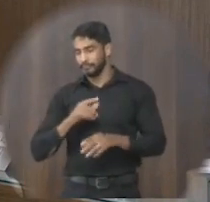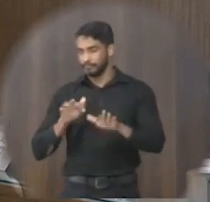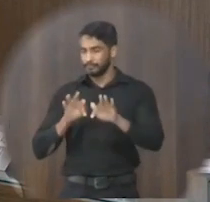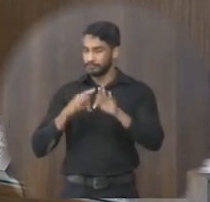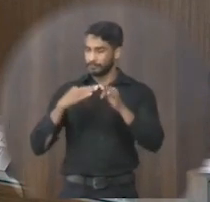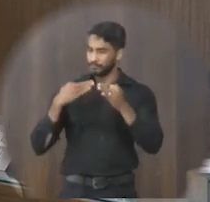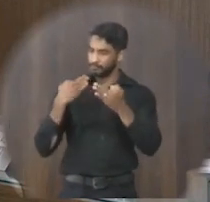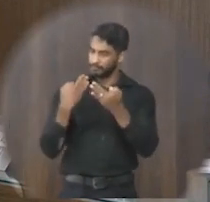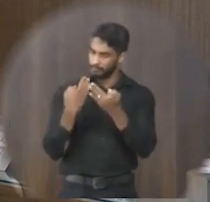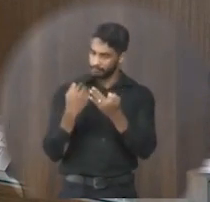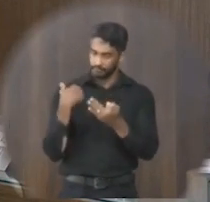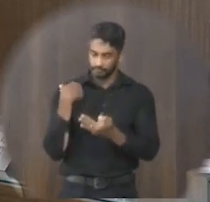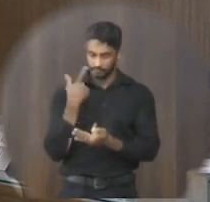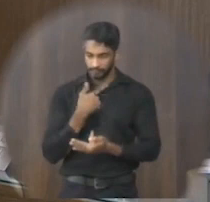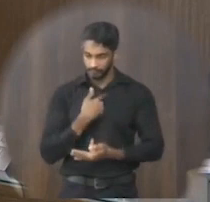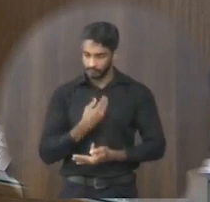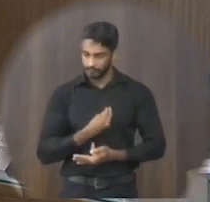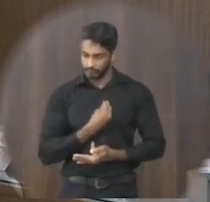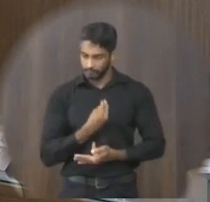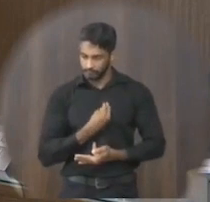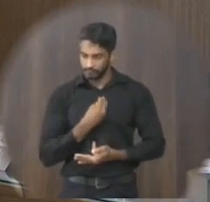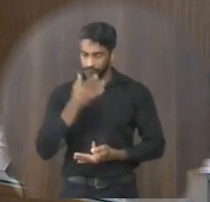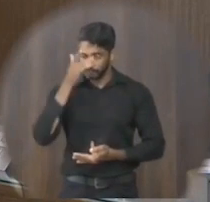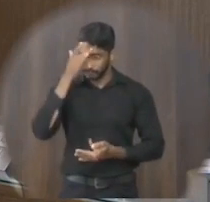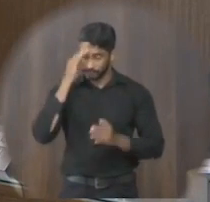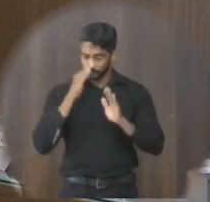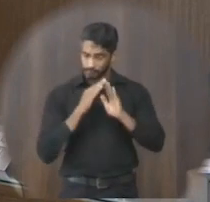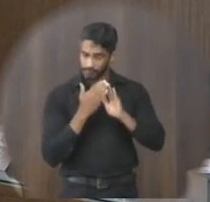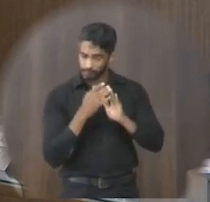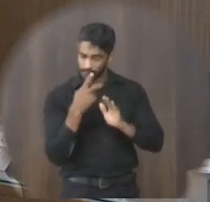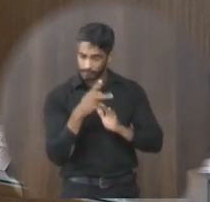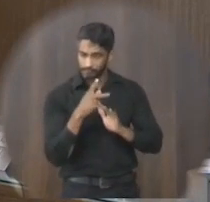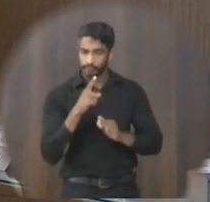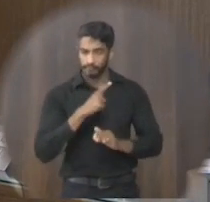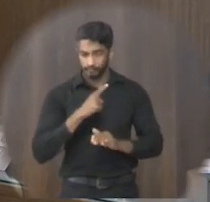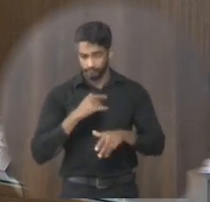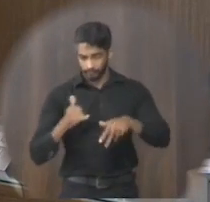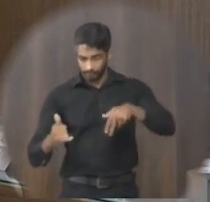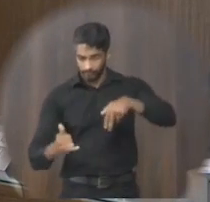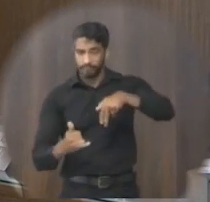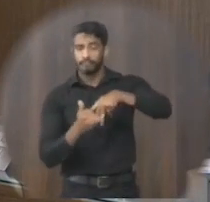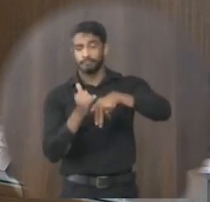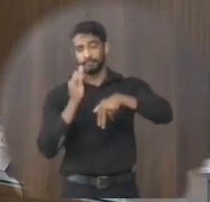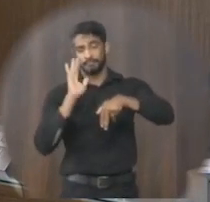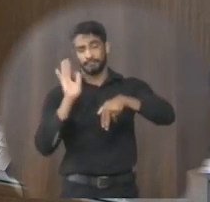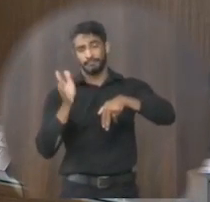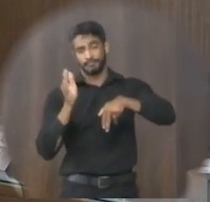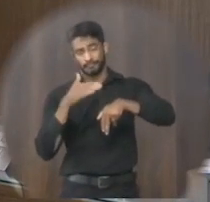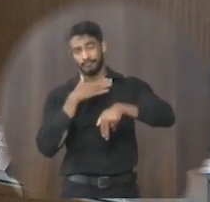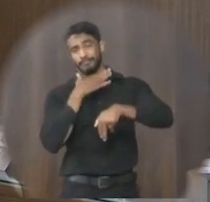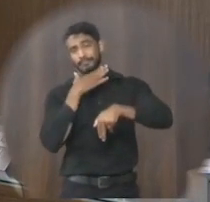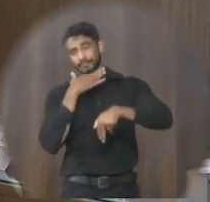nosso que estamos aqui presentes moradores dali mas já tivemos vítimas fatais sabemos que o quebra-mola